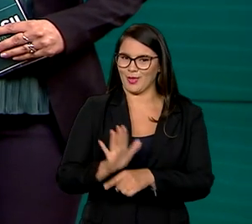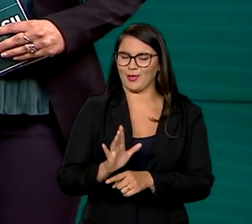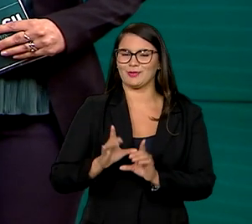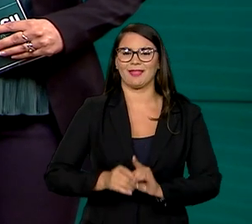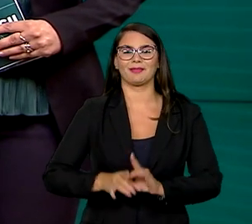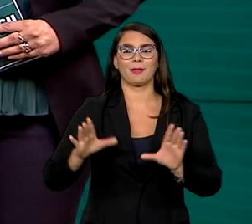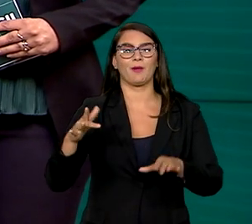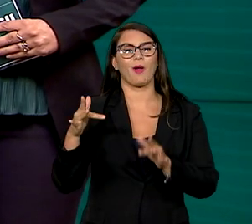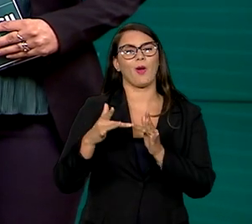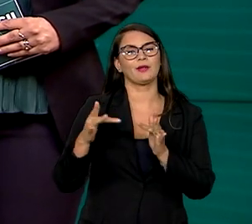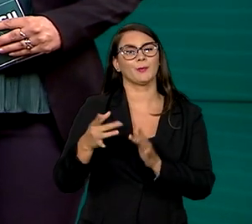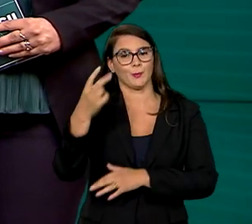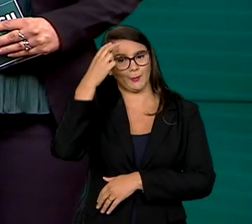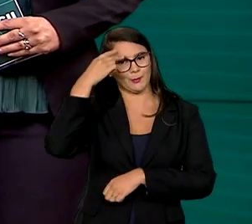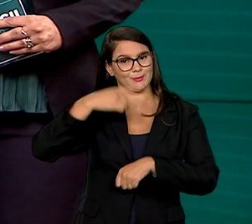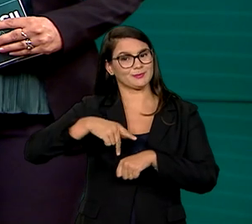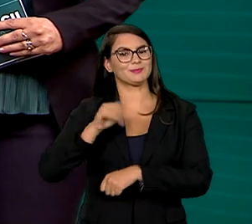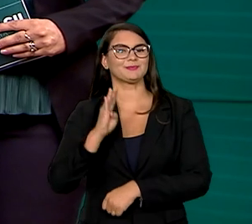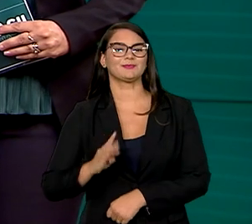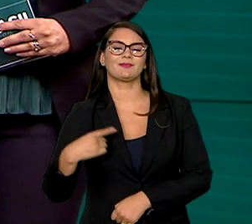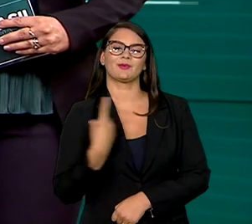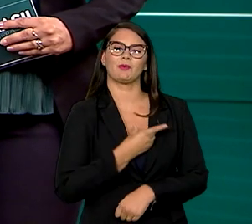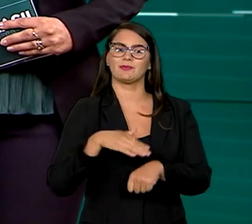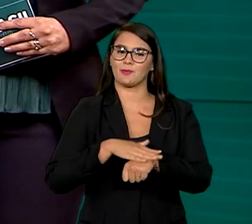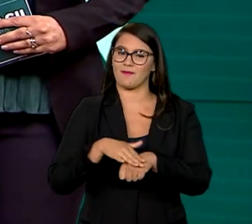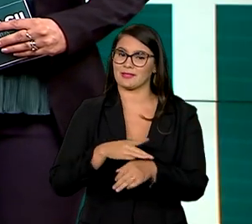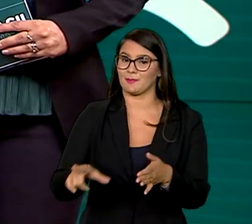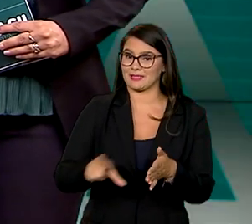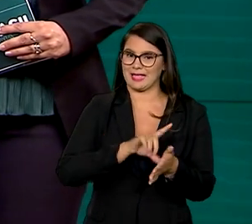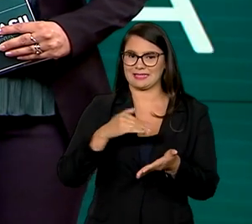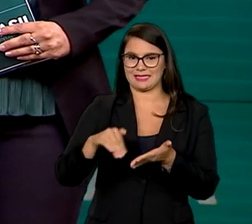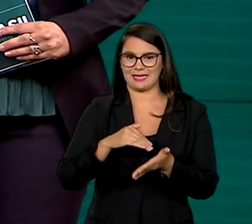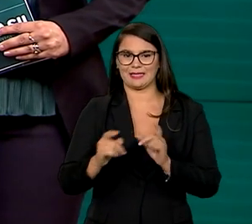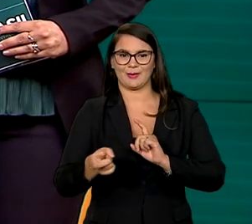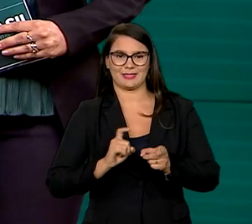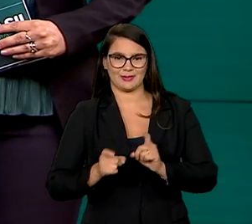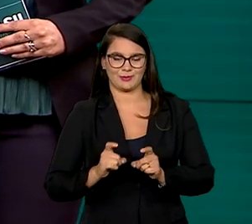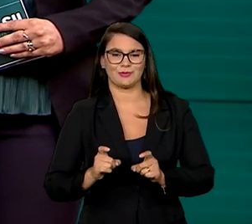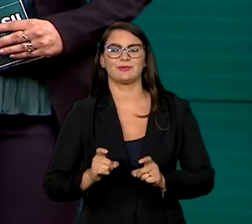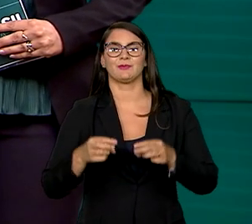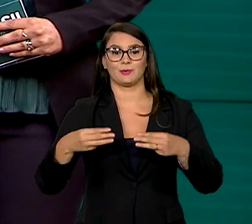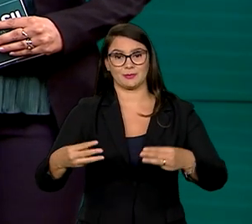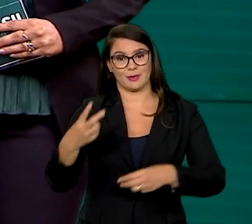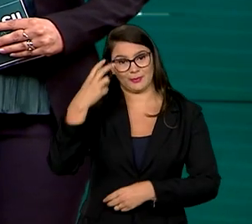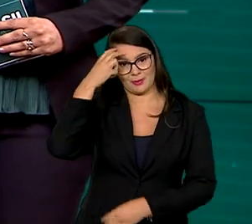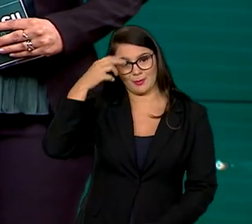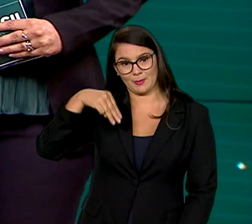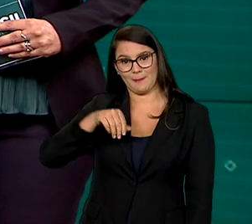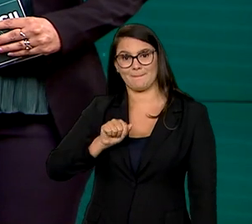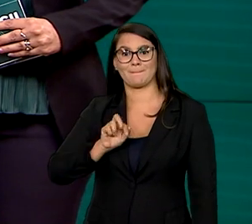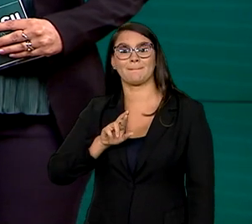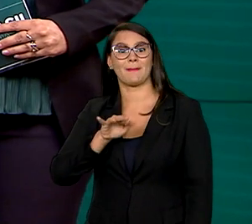democratizar o acesso à cultura no país, nós conversamos mais cedo com o secretário executivo do Ministério da Cultura, Márcio